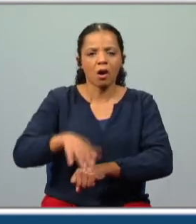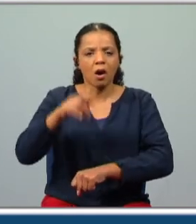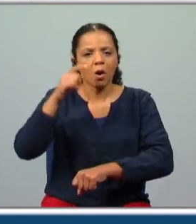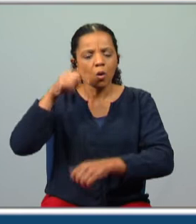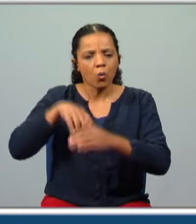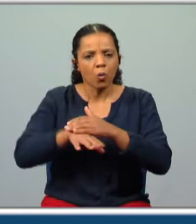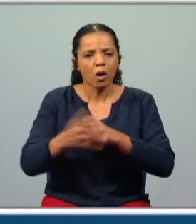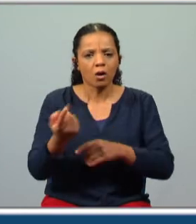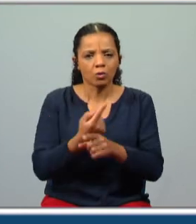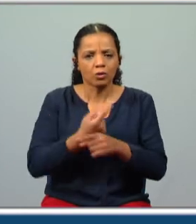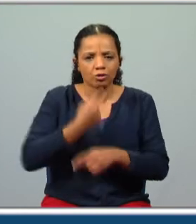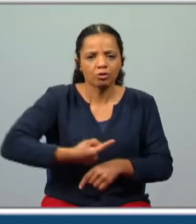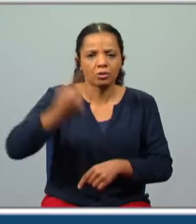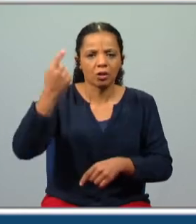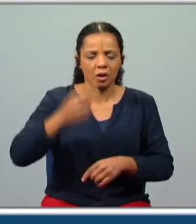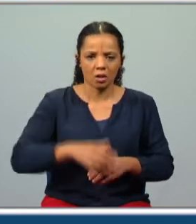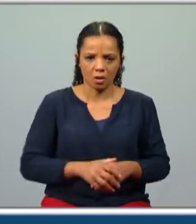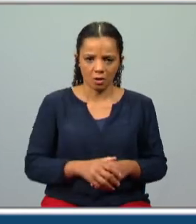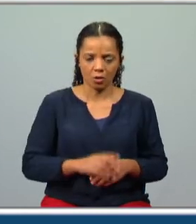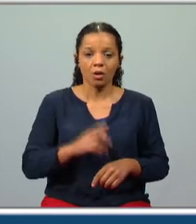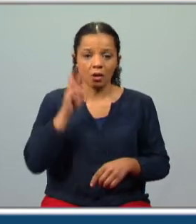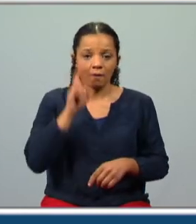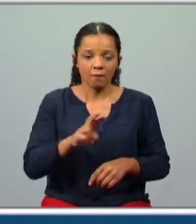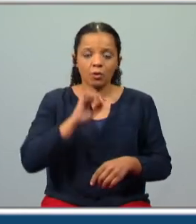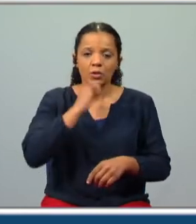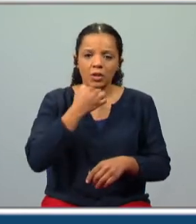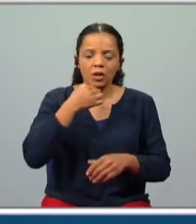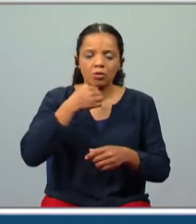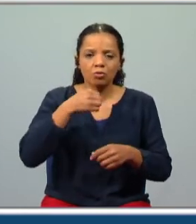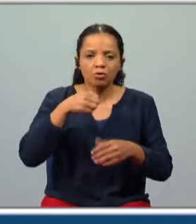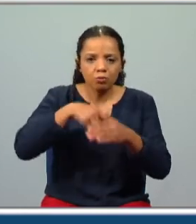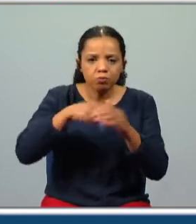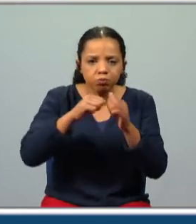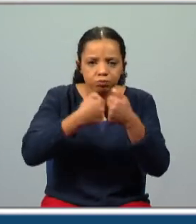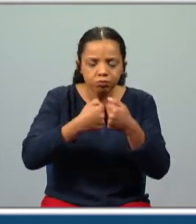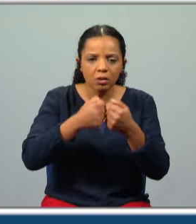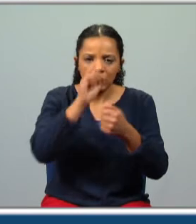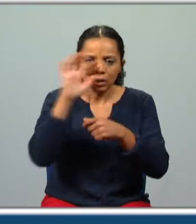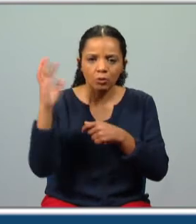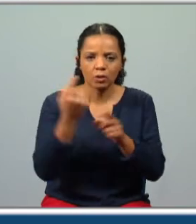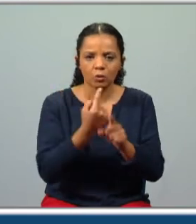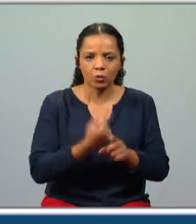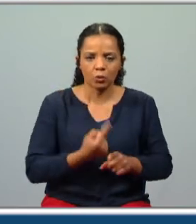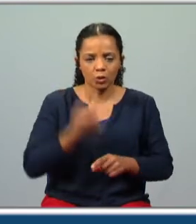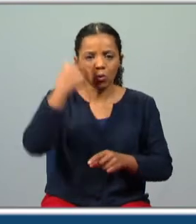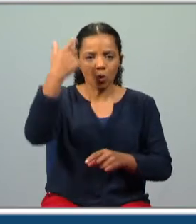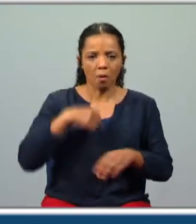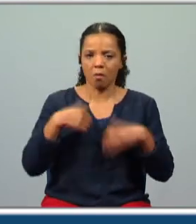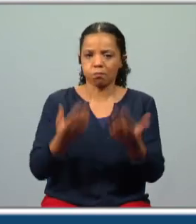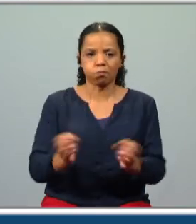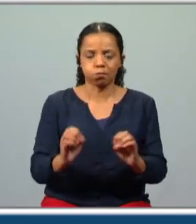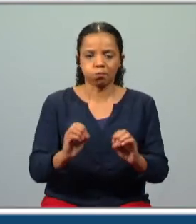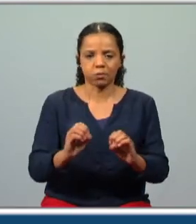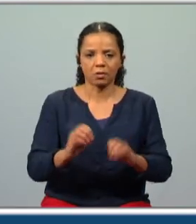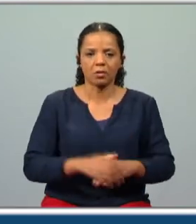num carado de estranho ao próprio lenho. Pois vens ver os segredos escondidos da natureza e do humilde elemento a nenhum grande humano concedidos de nobre ou de